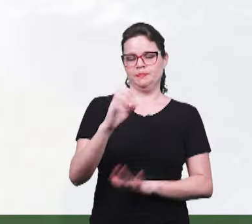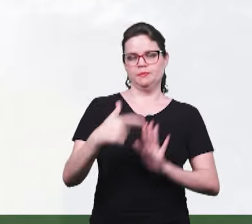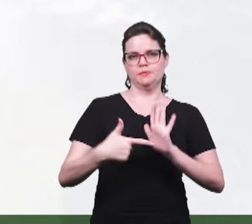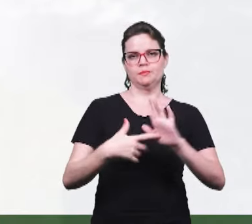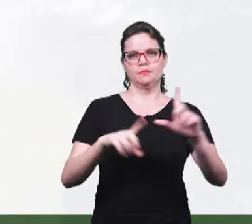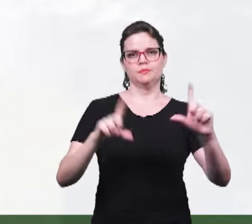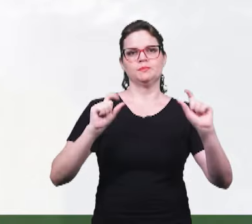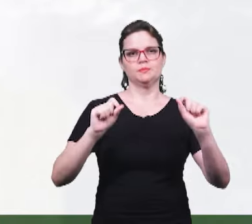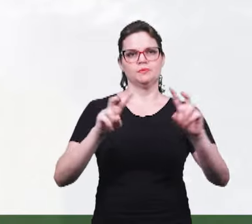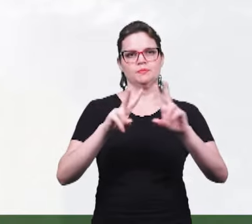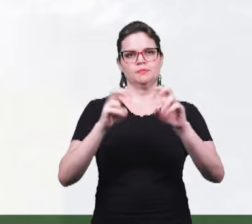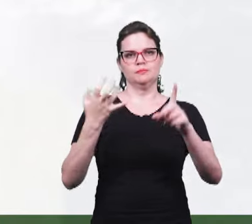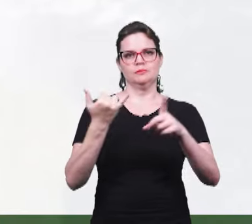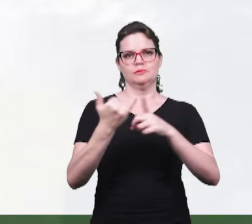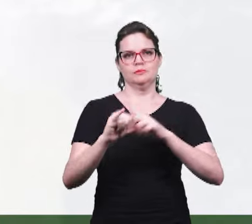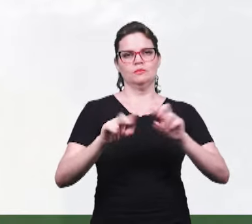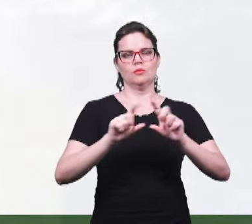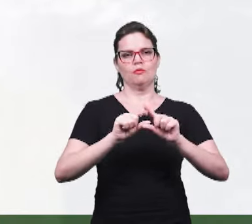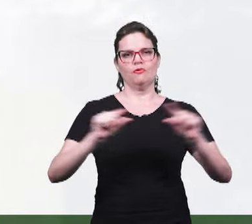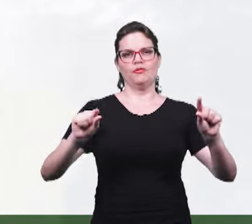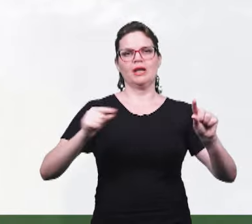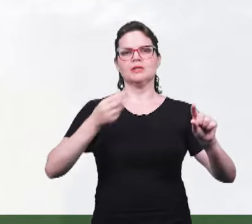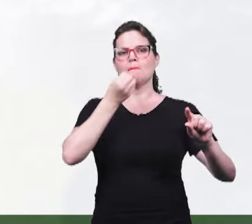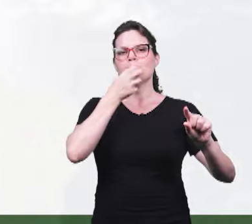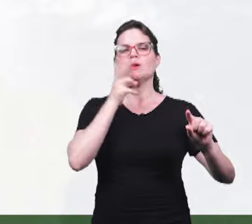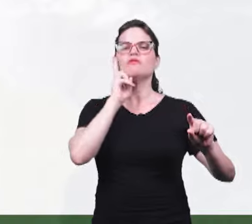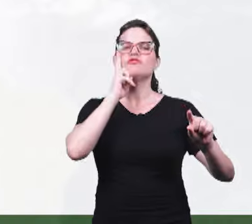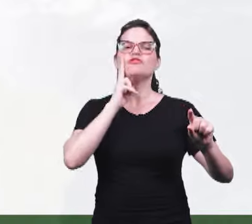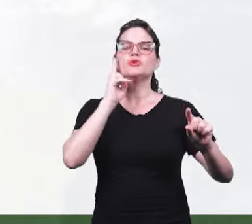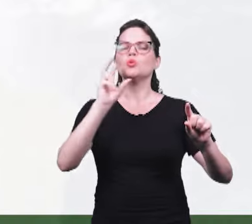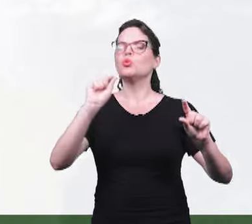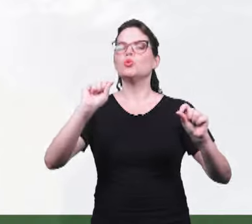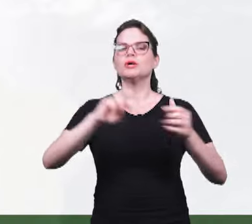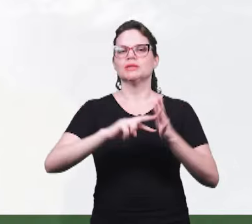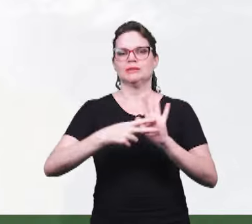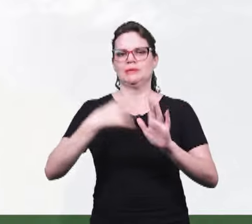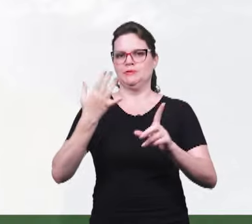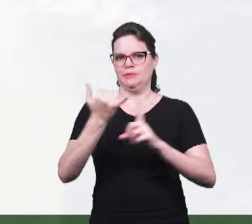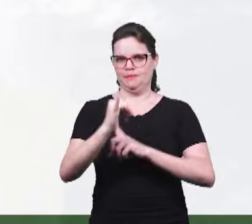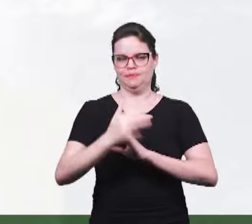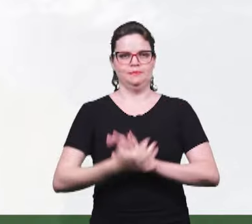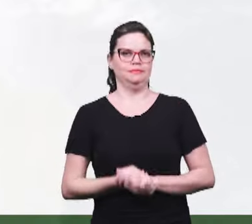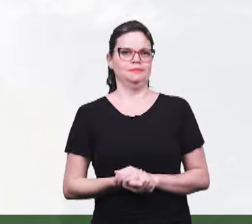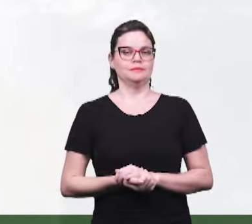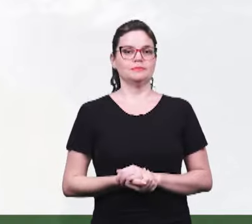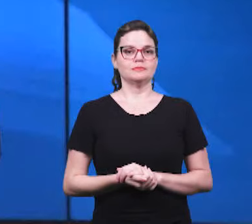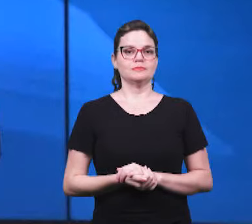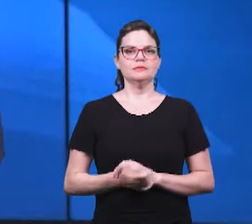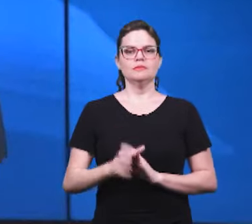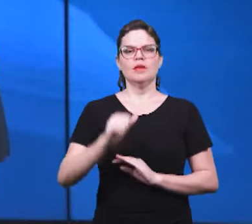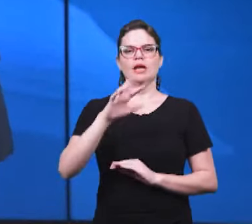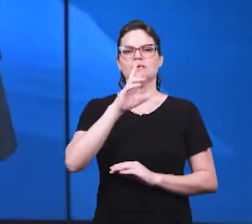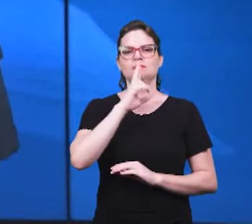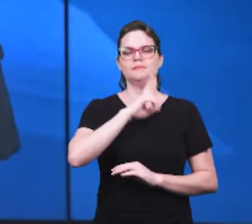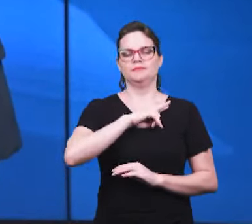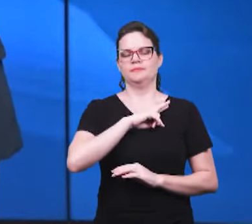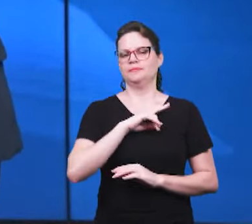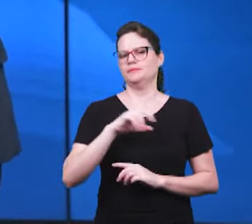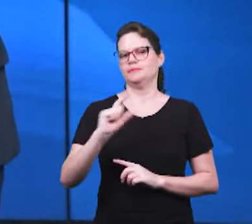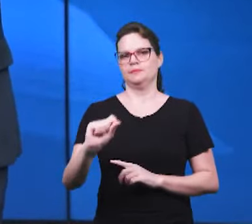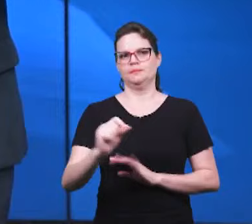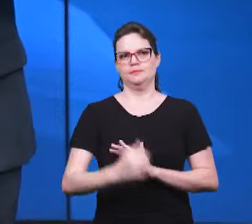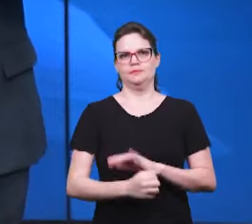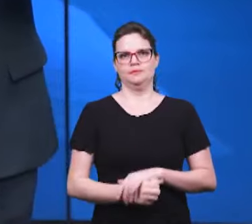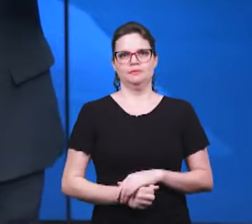identifique profeticamente o significado da expressão o bom vinho e agora quem vai nos dar essa identificação